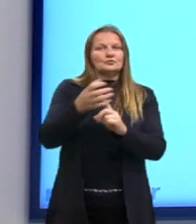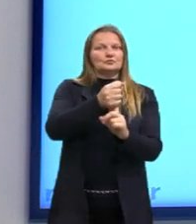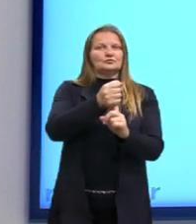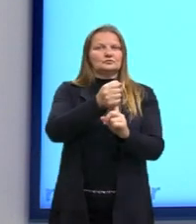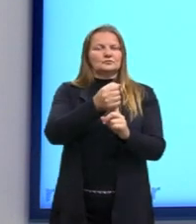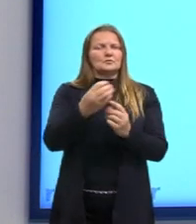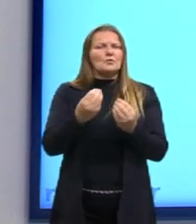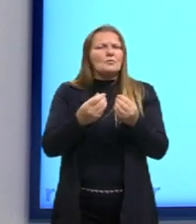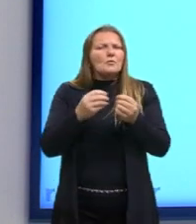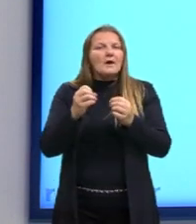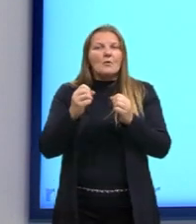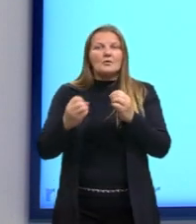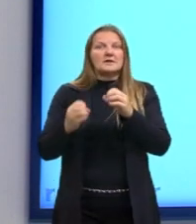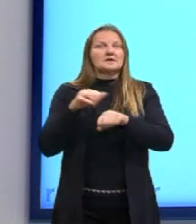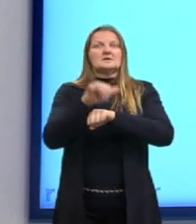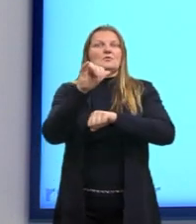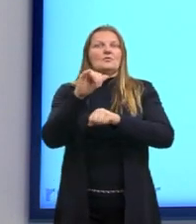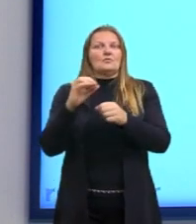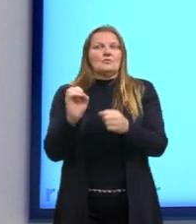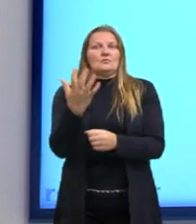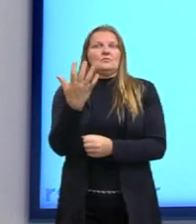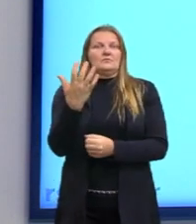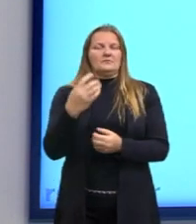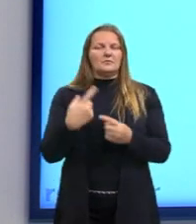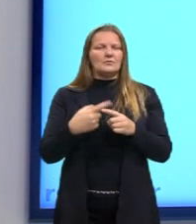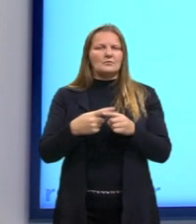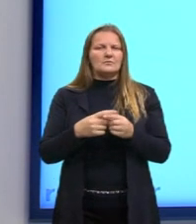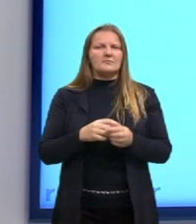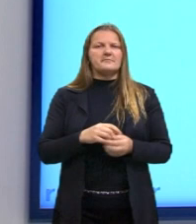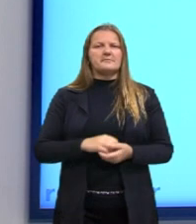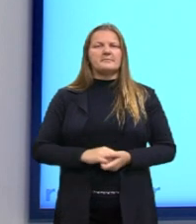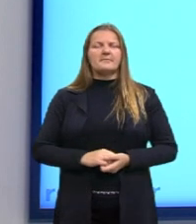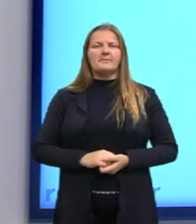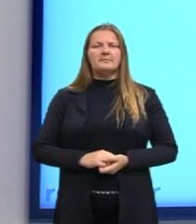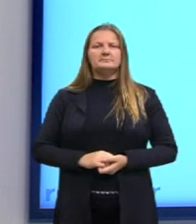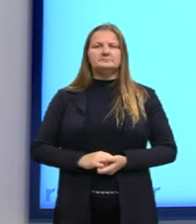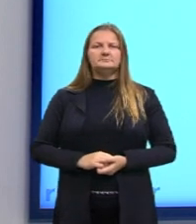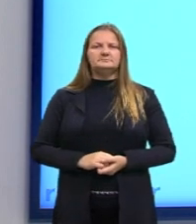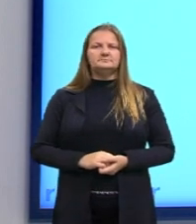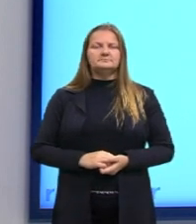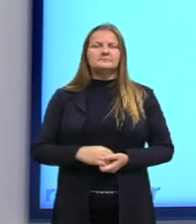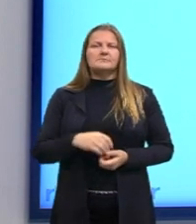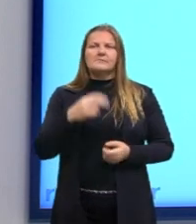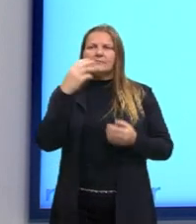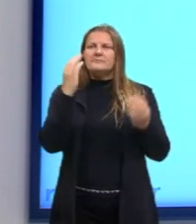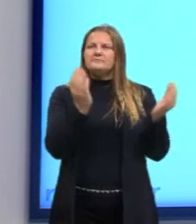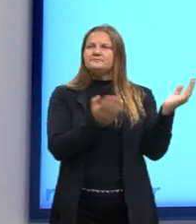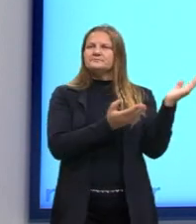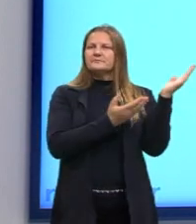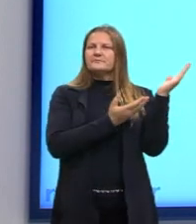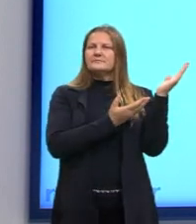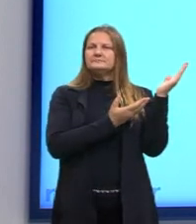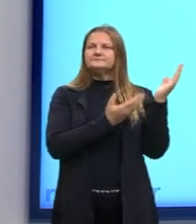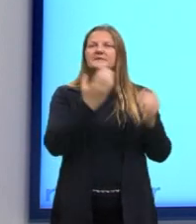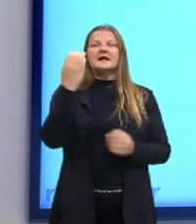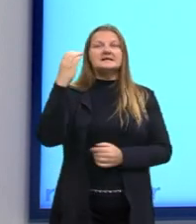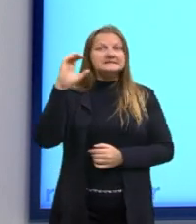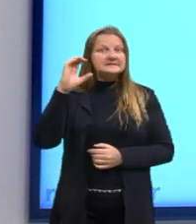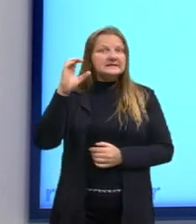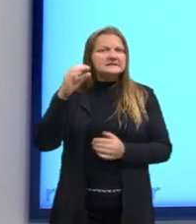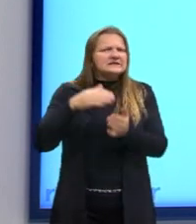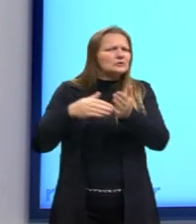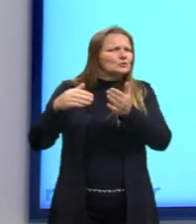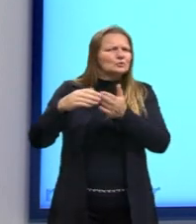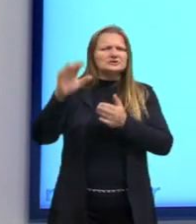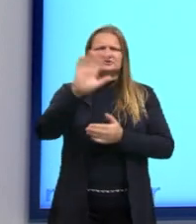ocorreu esse domínio do mundo que ocorre alguns problemas que nós temos que resolver hoje. Olha só, então a ciência se utiliza do método, é